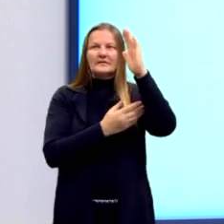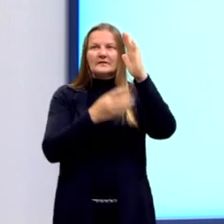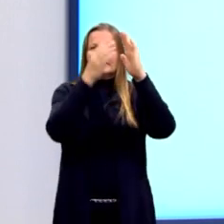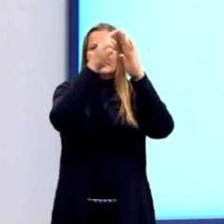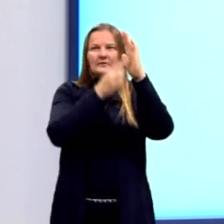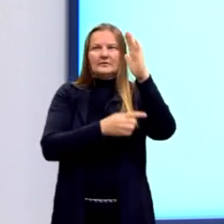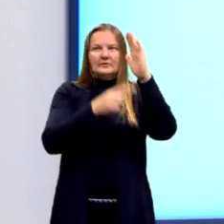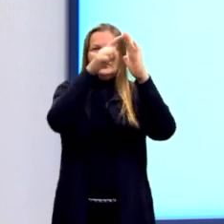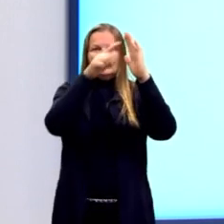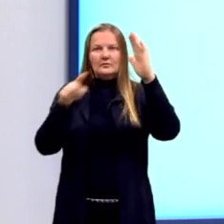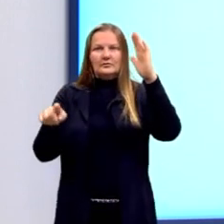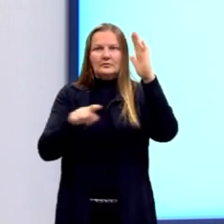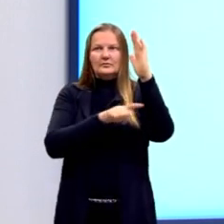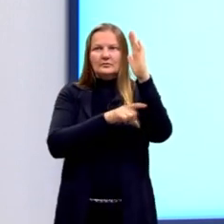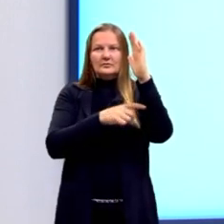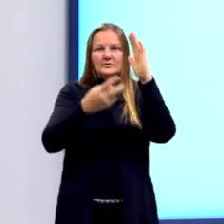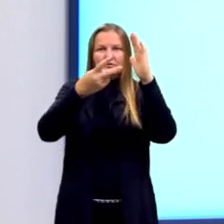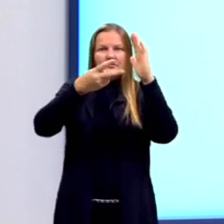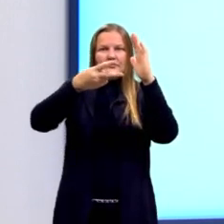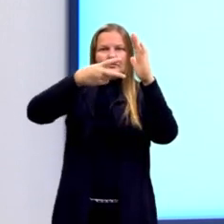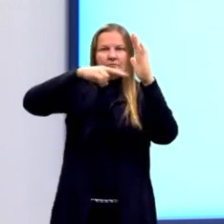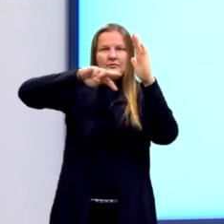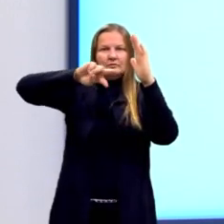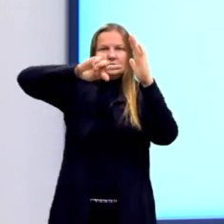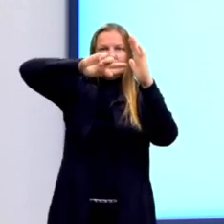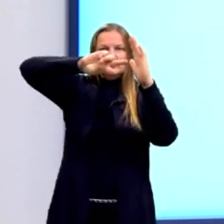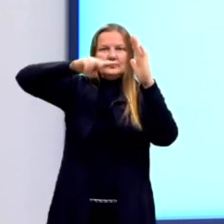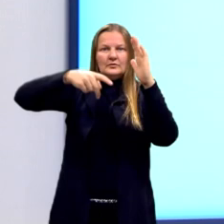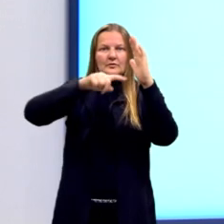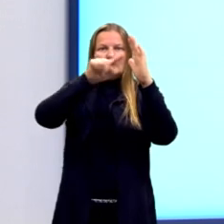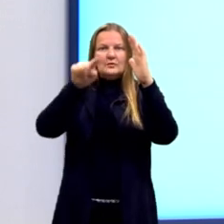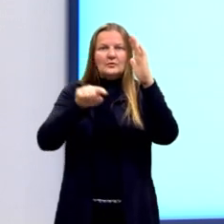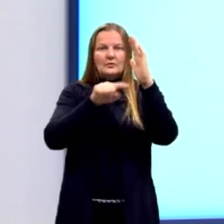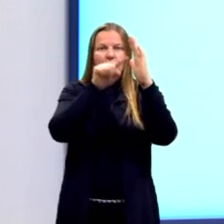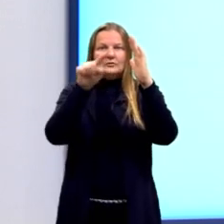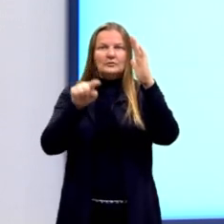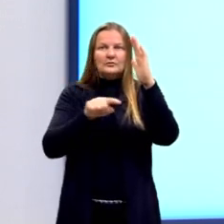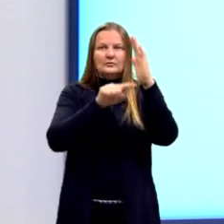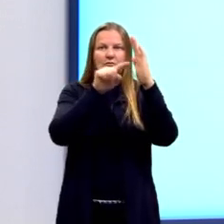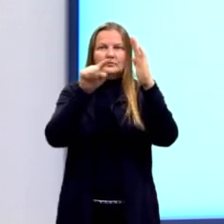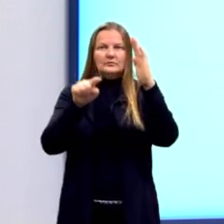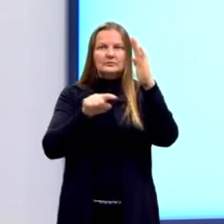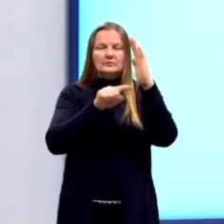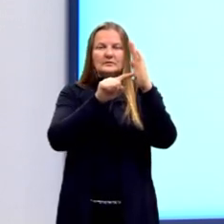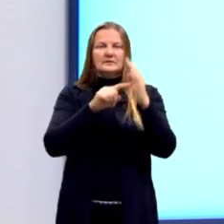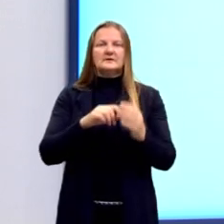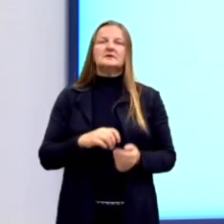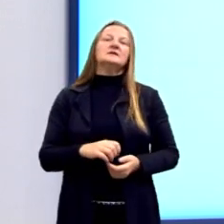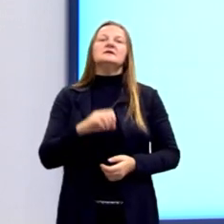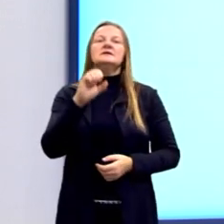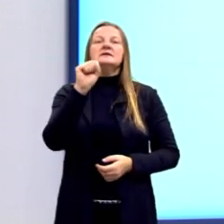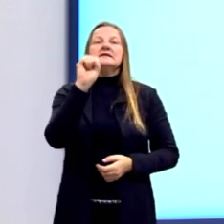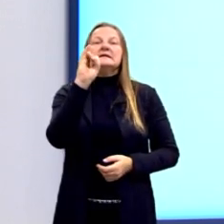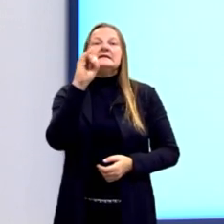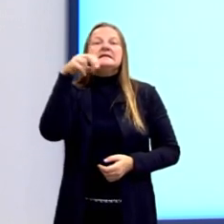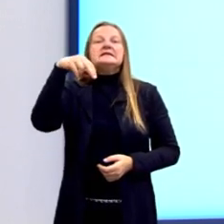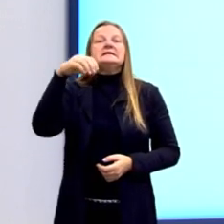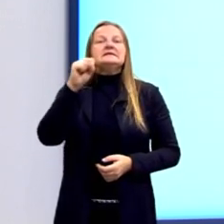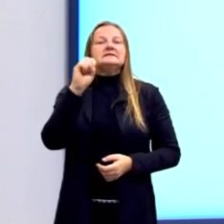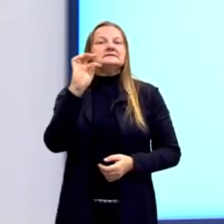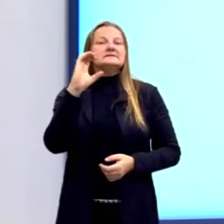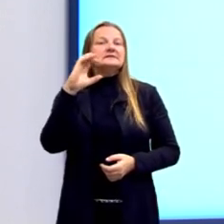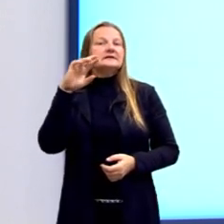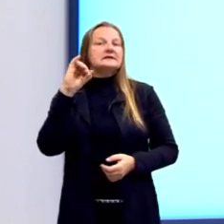Temos uma circunferência inscrita. Sempre que vocês ouvirem a palavra inscrita,